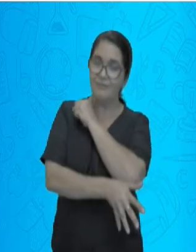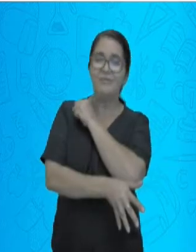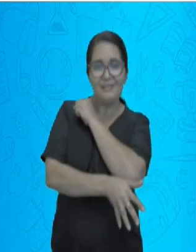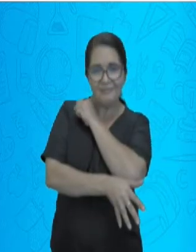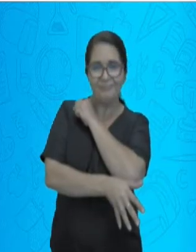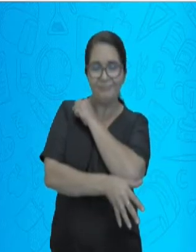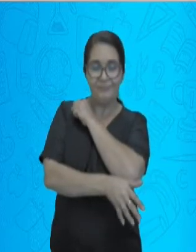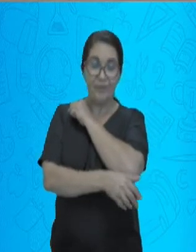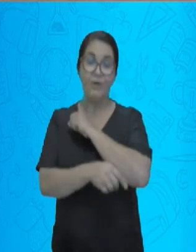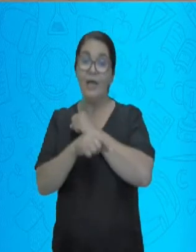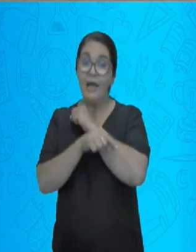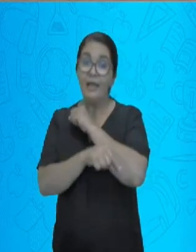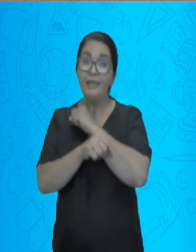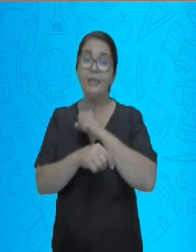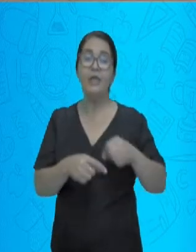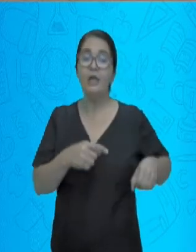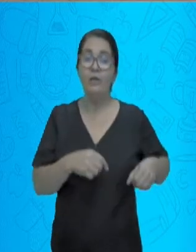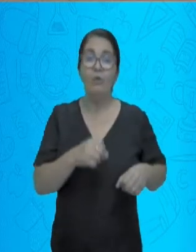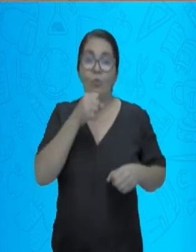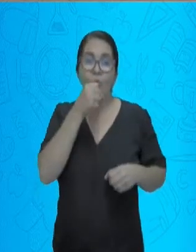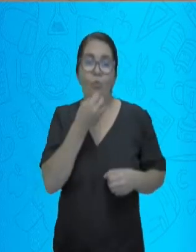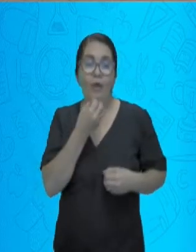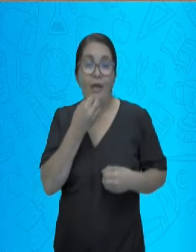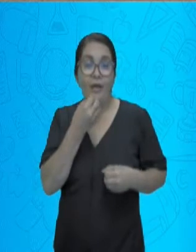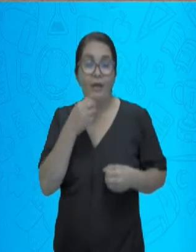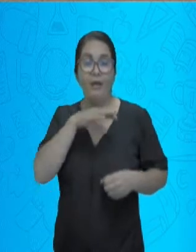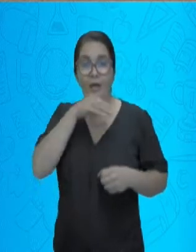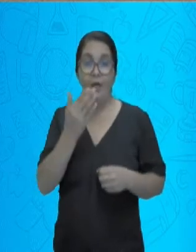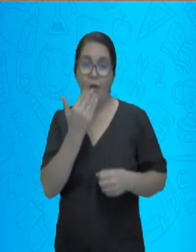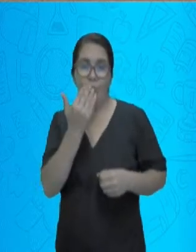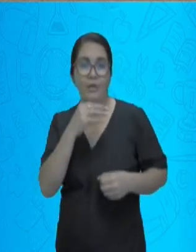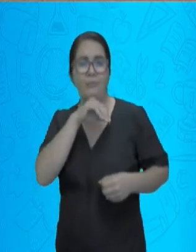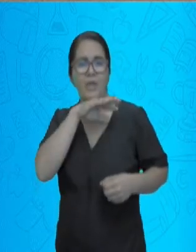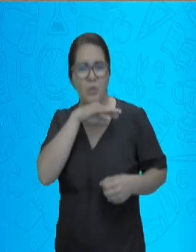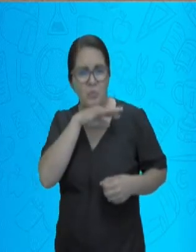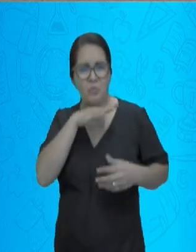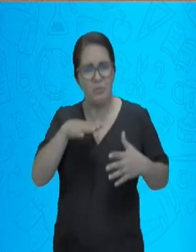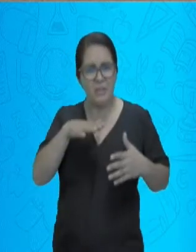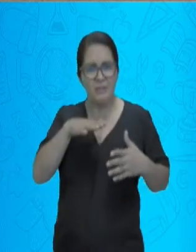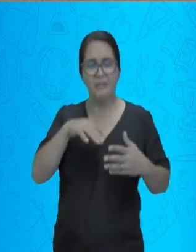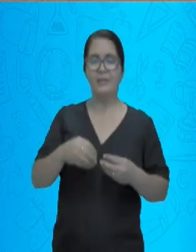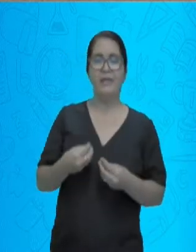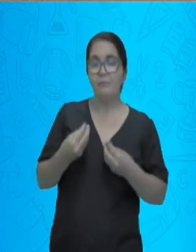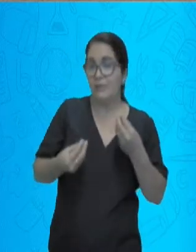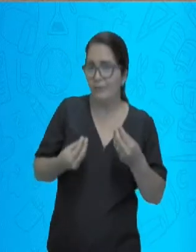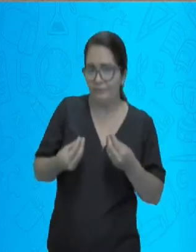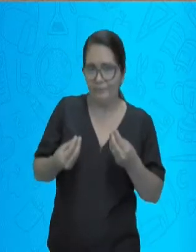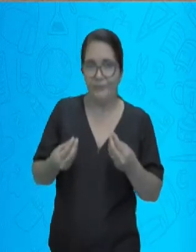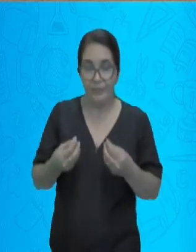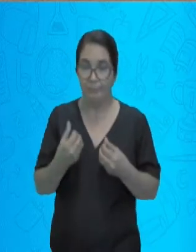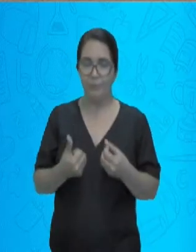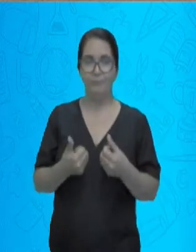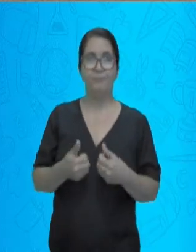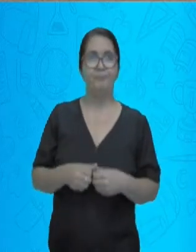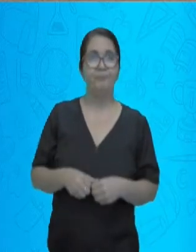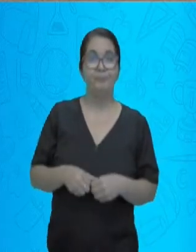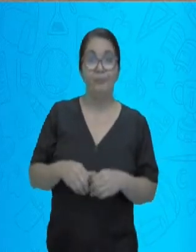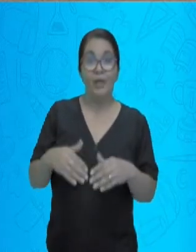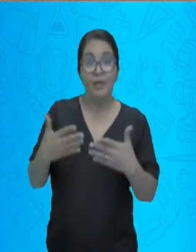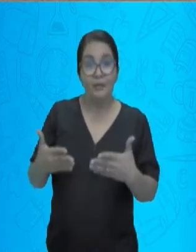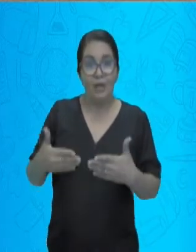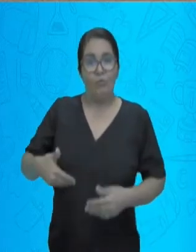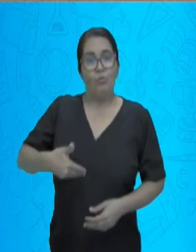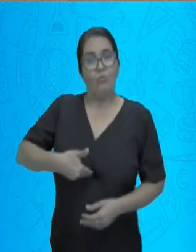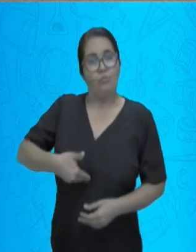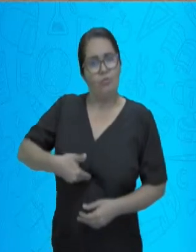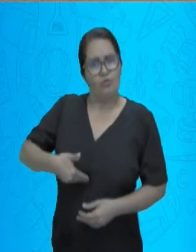vai fazer a liberação desse alimento, que não nos serve mais e se transformou em bolo fecal. O estômago,